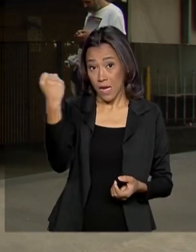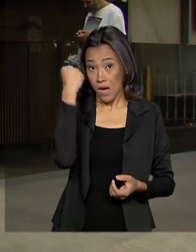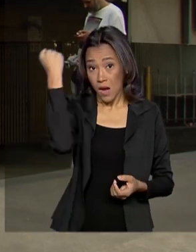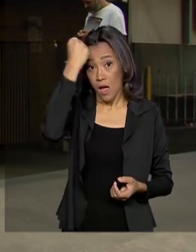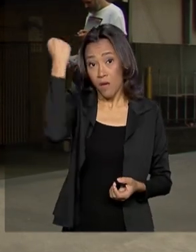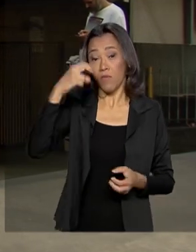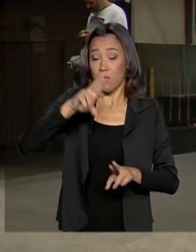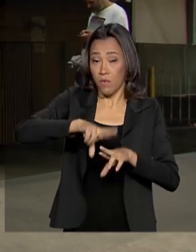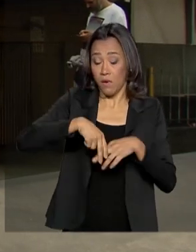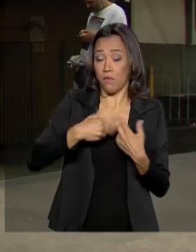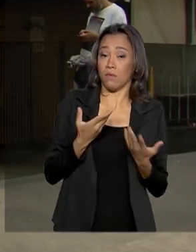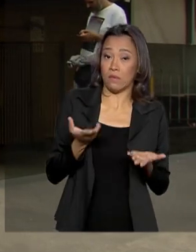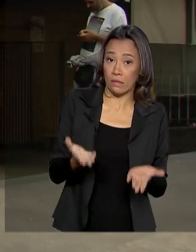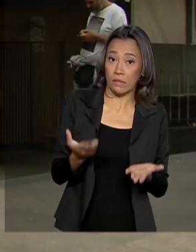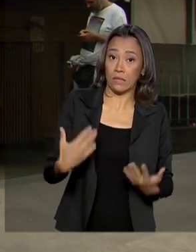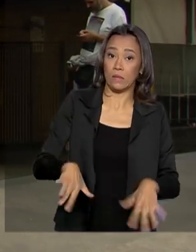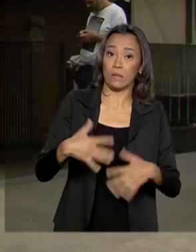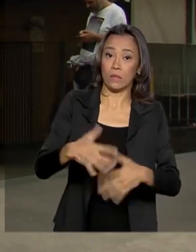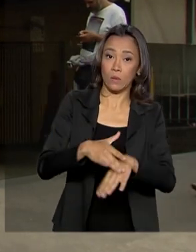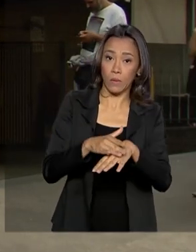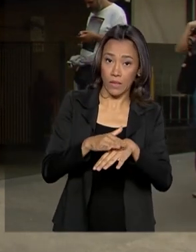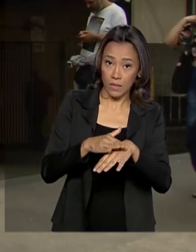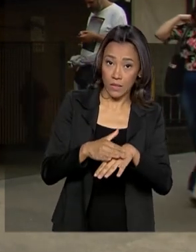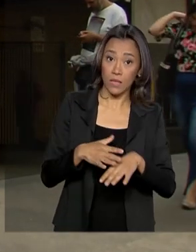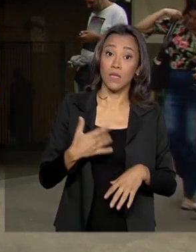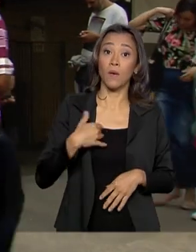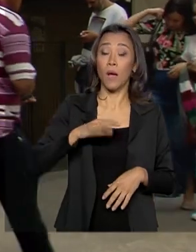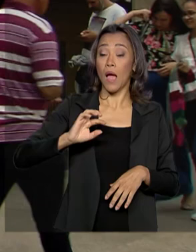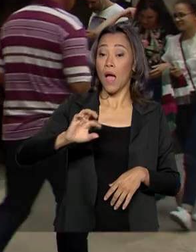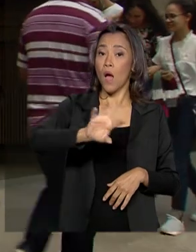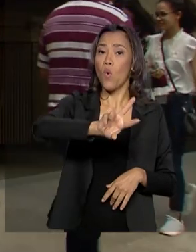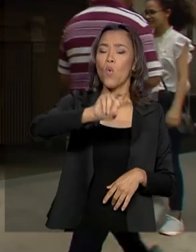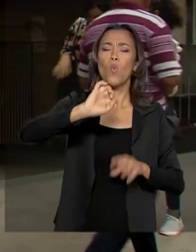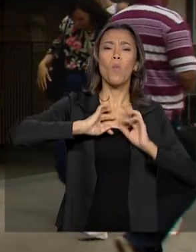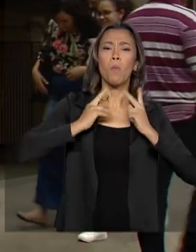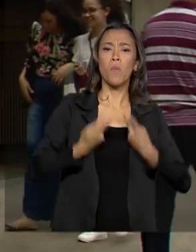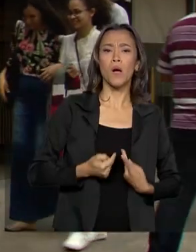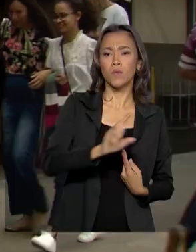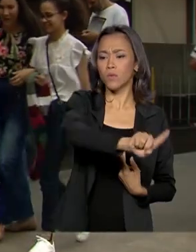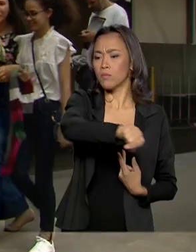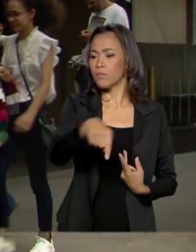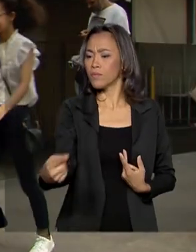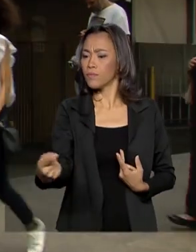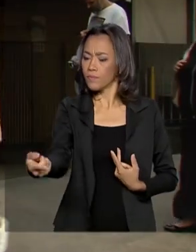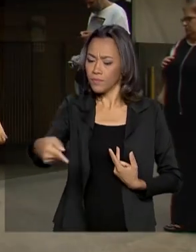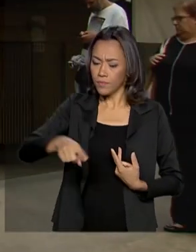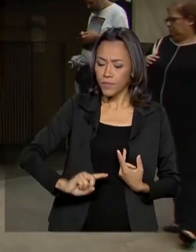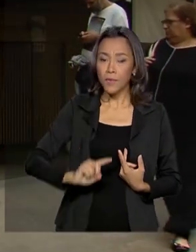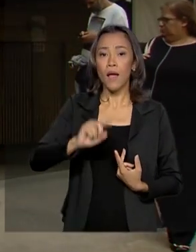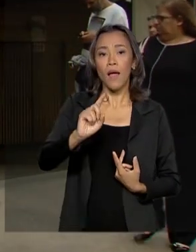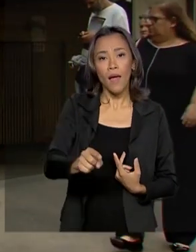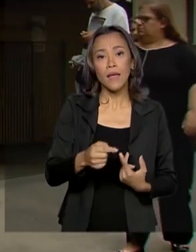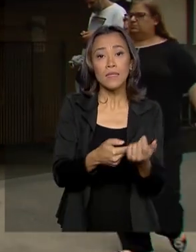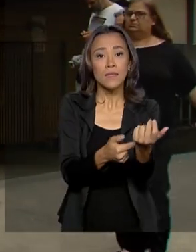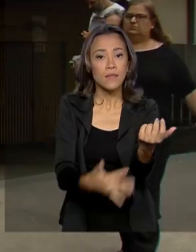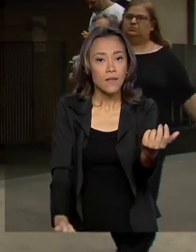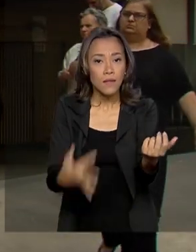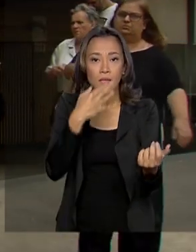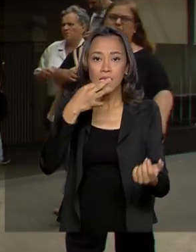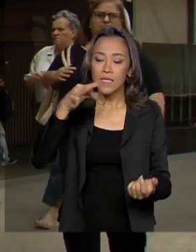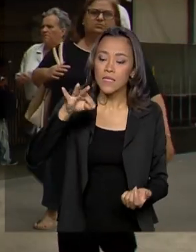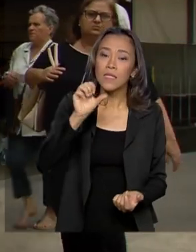letalidade da doença. A transmissão entre humanos é comum quando há contato com sangue e saliva, por exemplo.